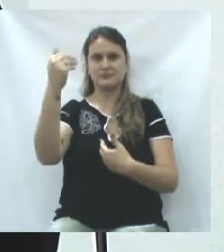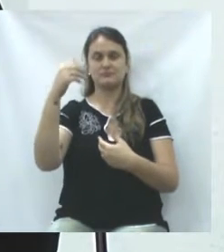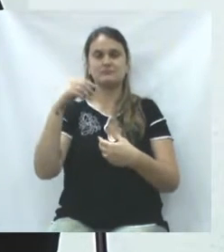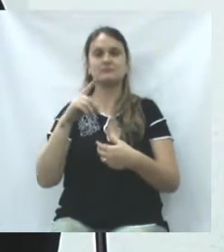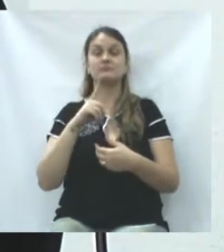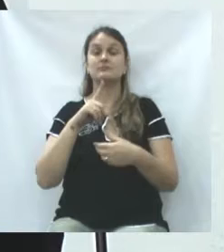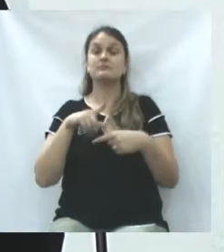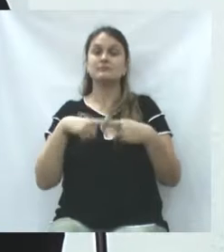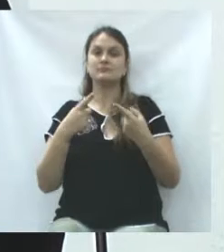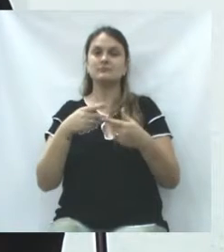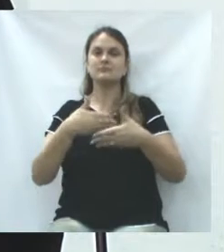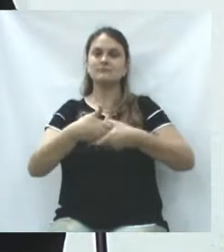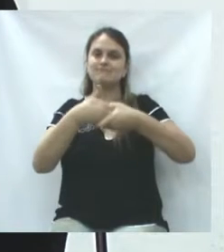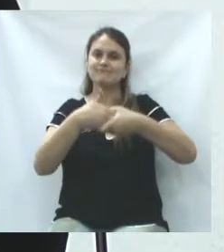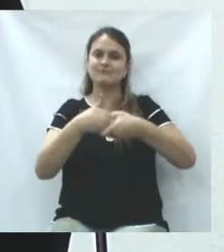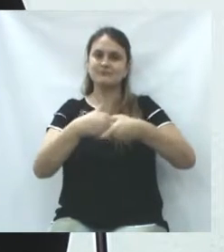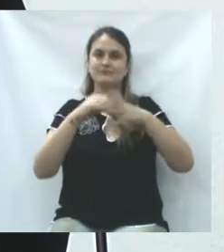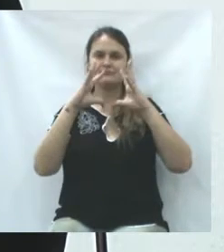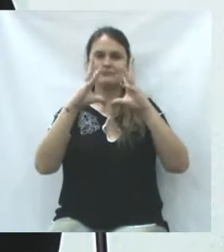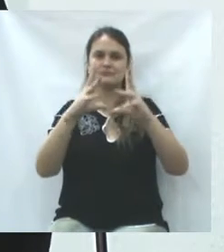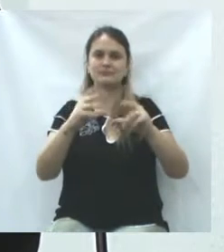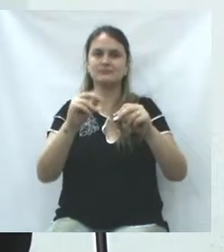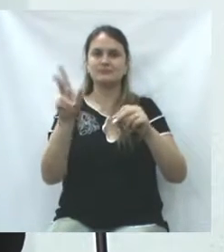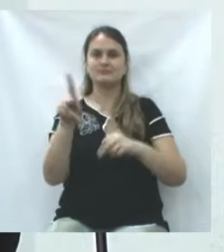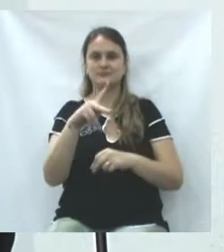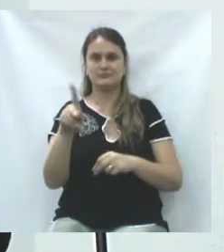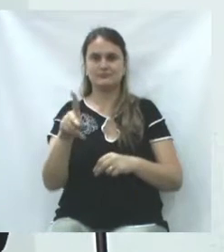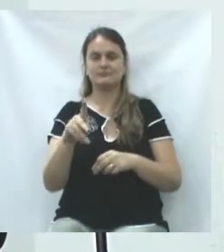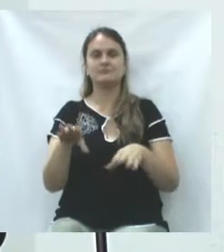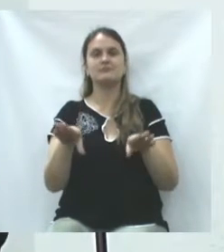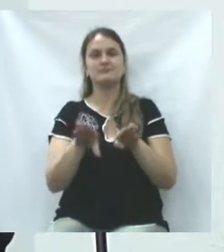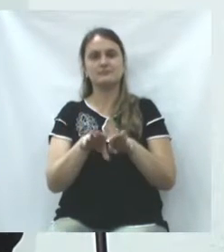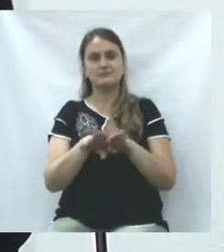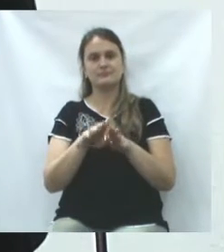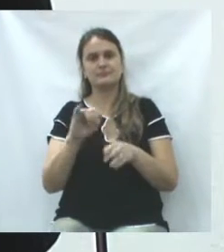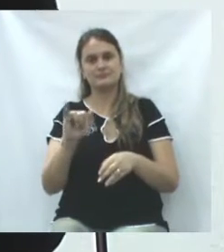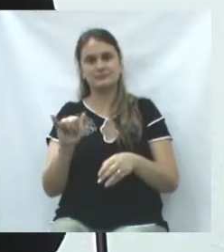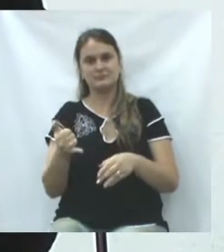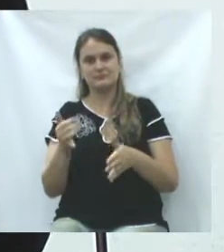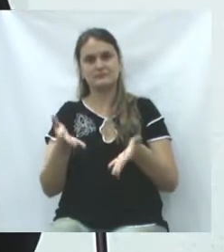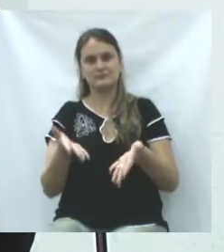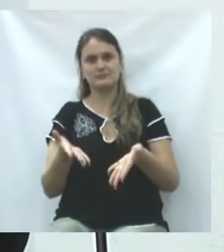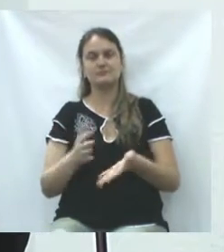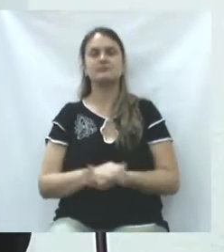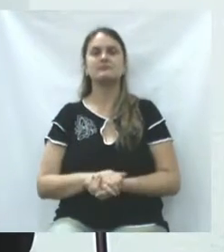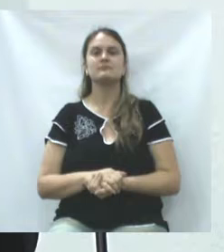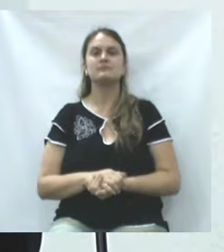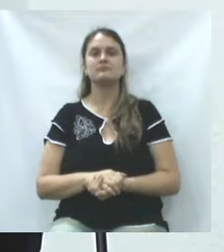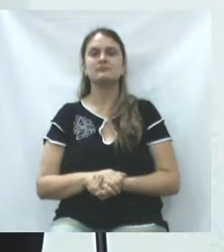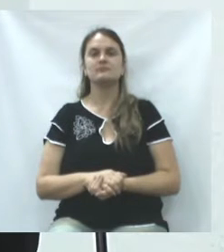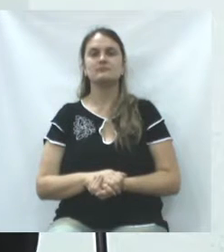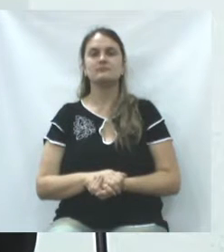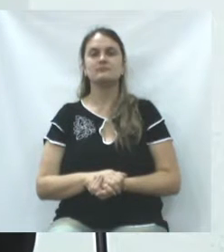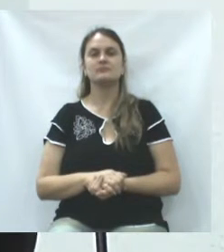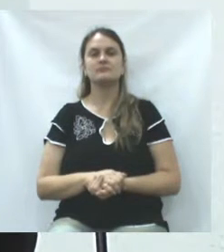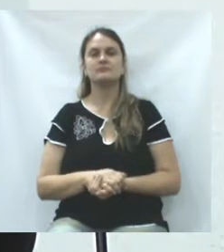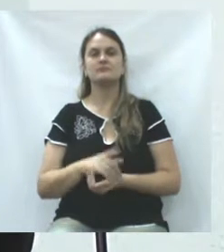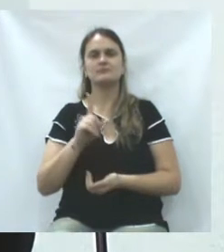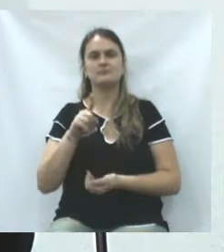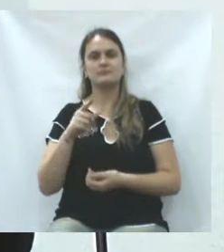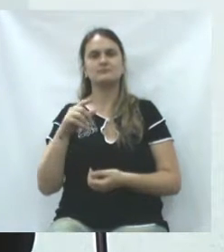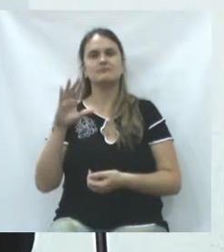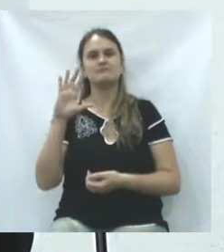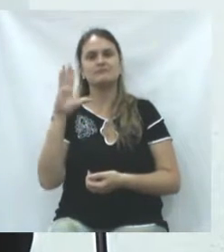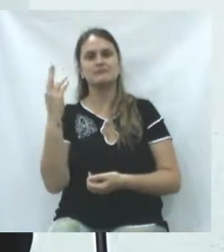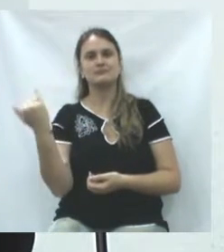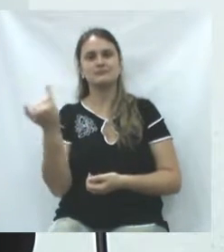errado. Portanto, parabéns a todos os professores. Também aproveito esse momento, esse espaço, por um momento